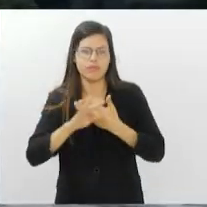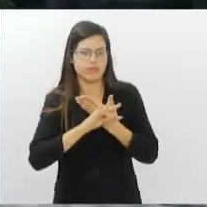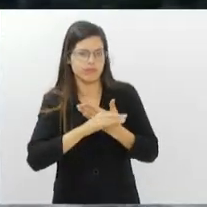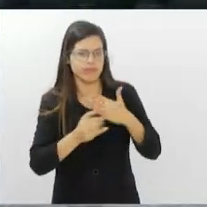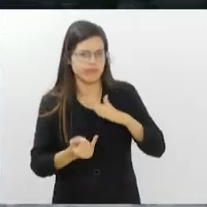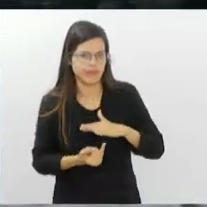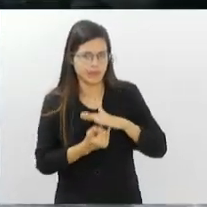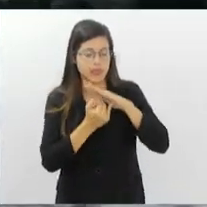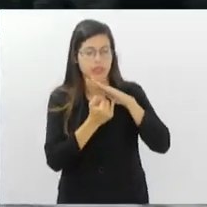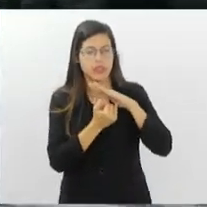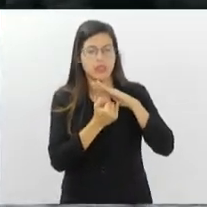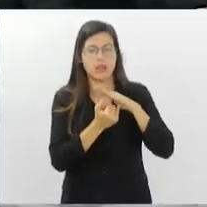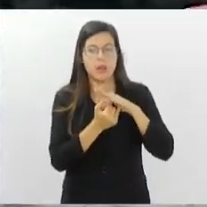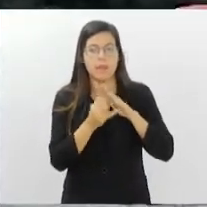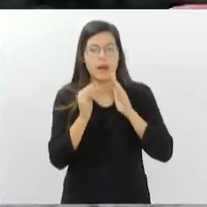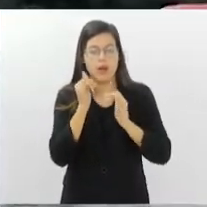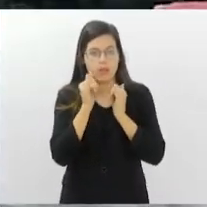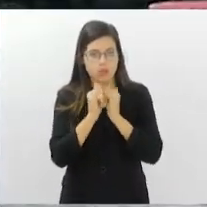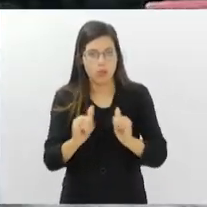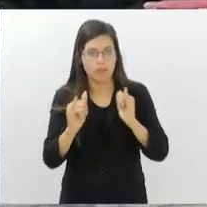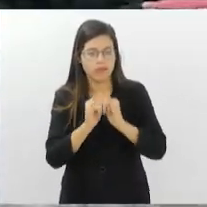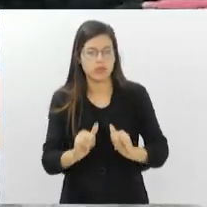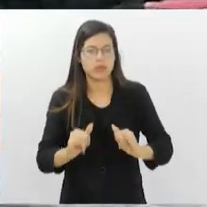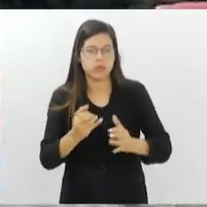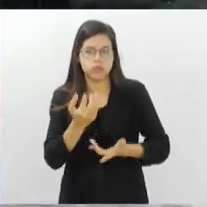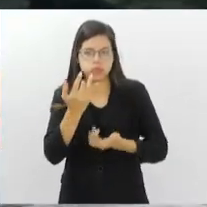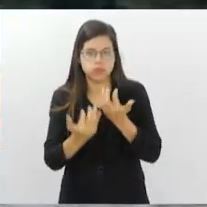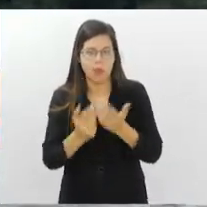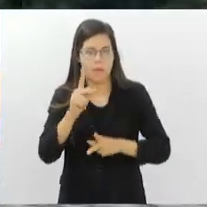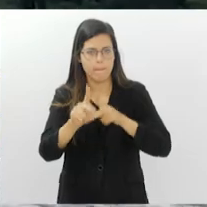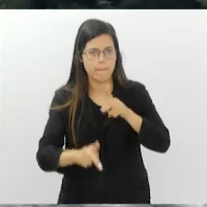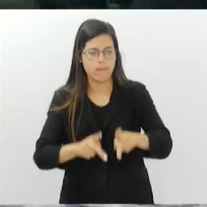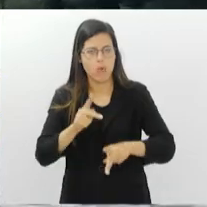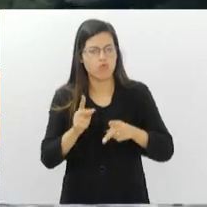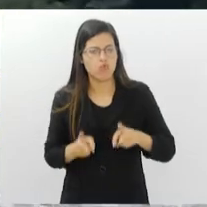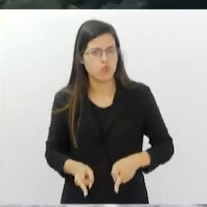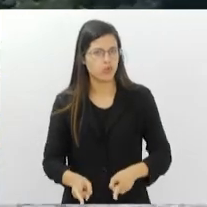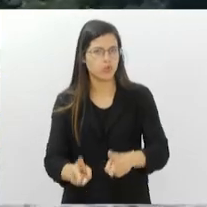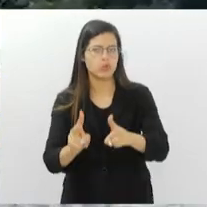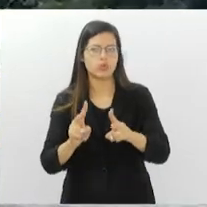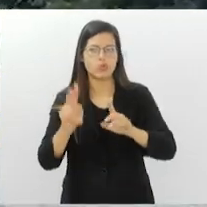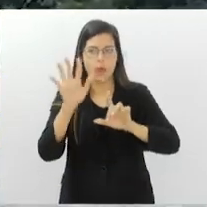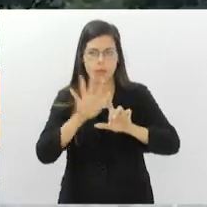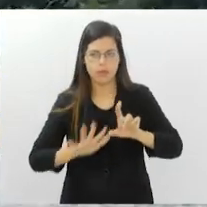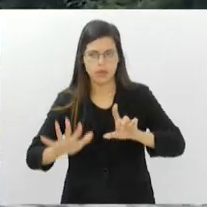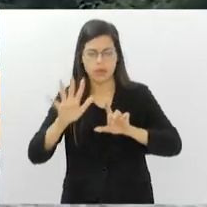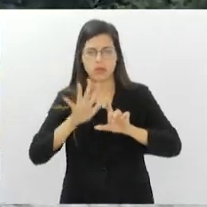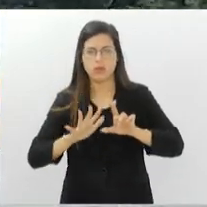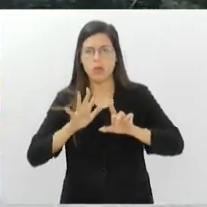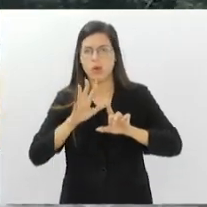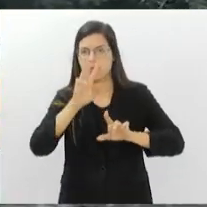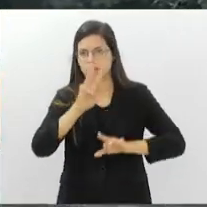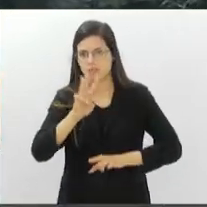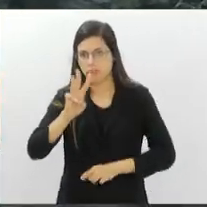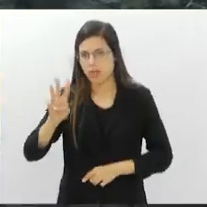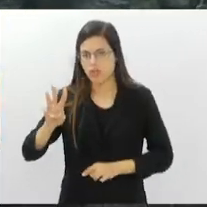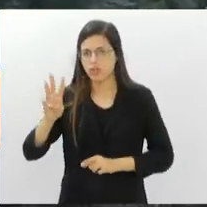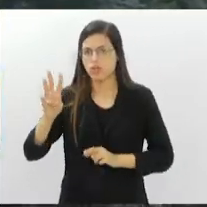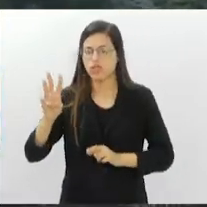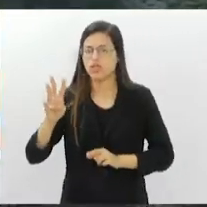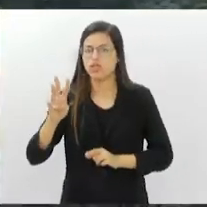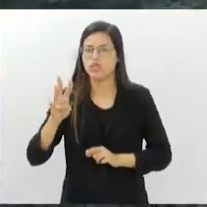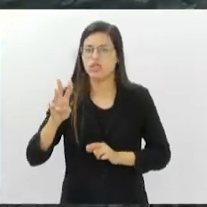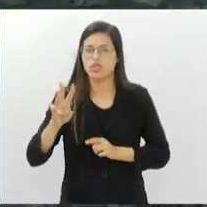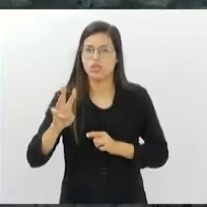Para comunicar incêndios, a população pode continuar acessando a plataforma integrada de ouvidoria e